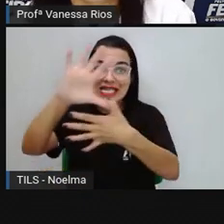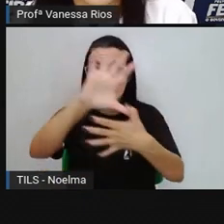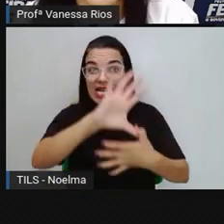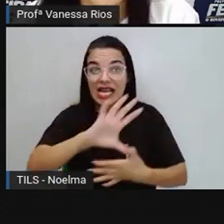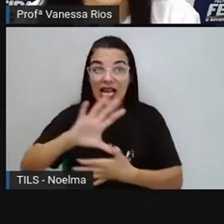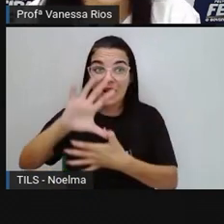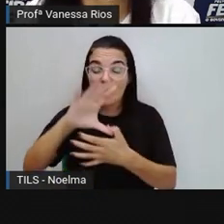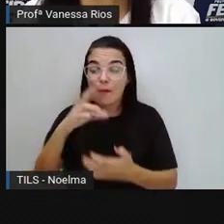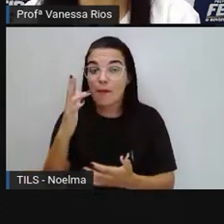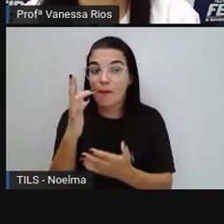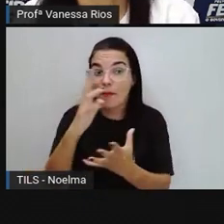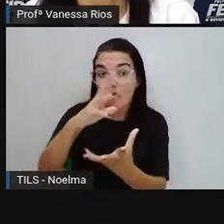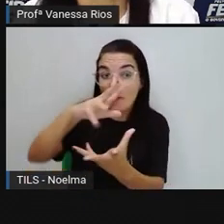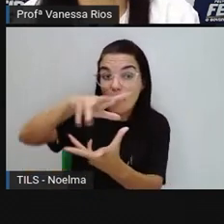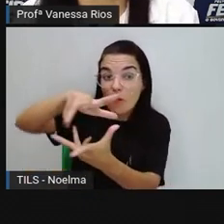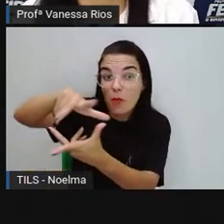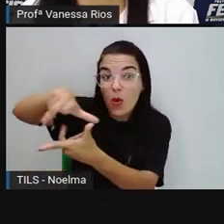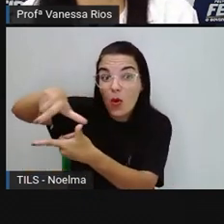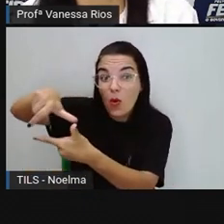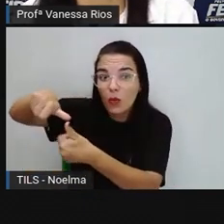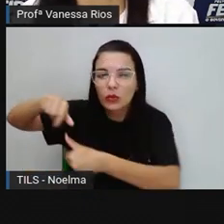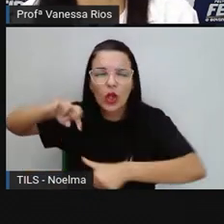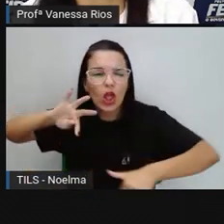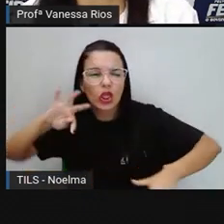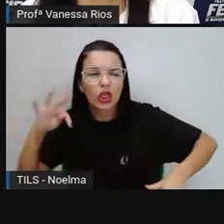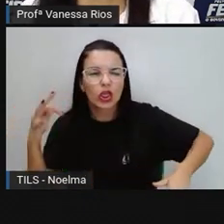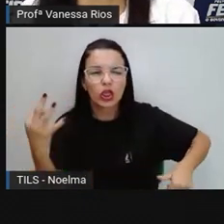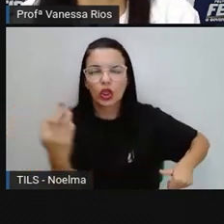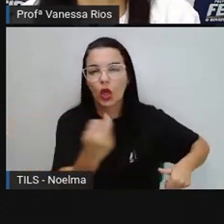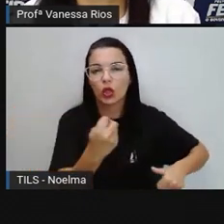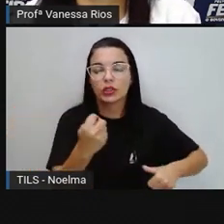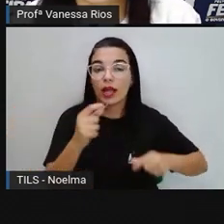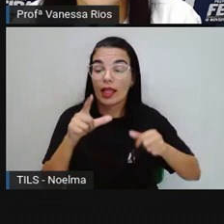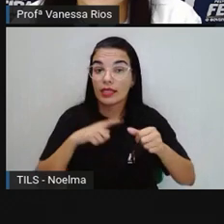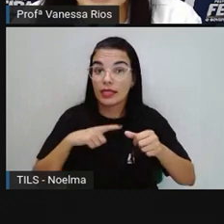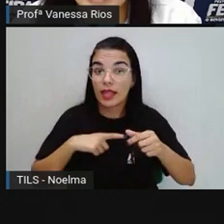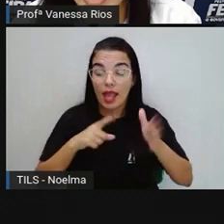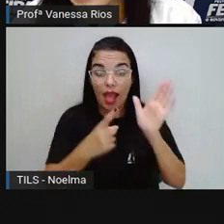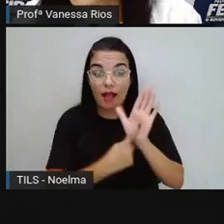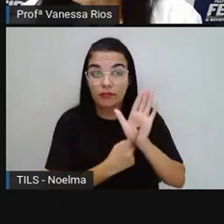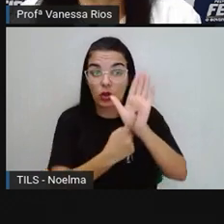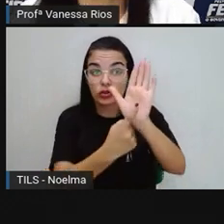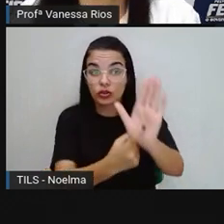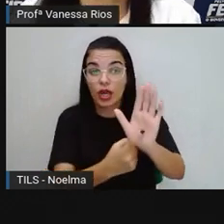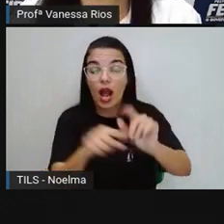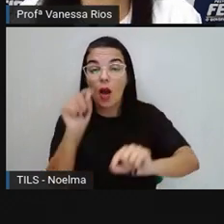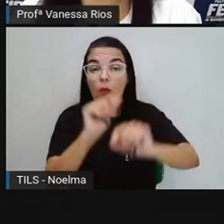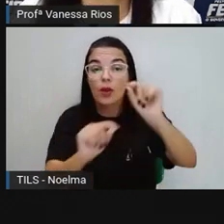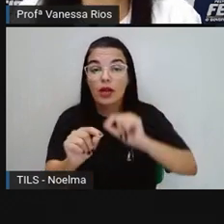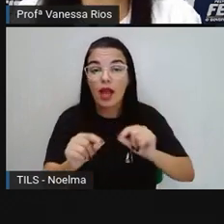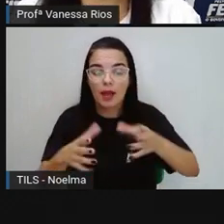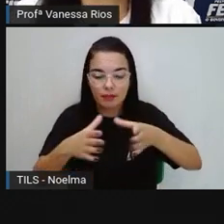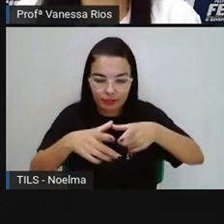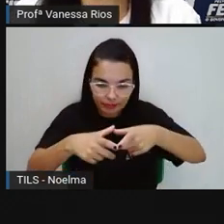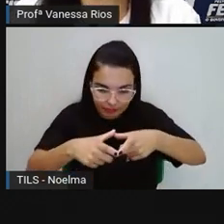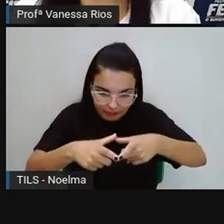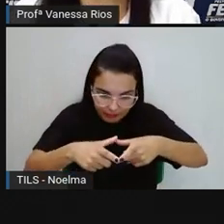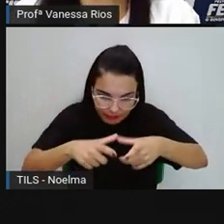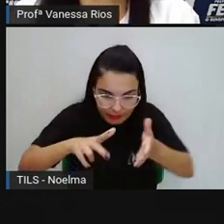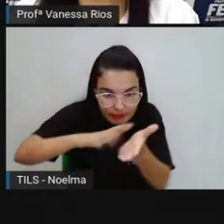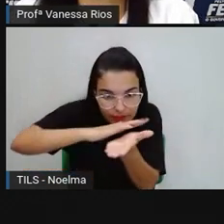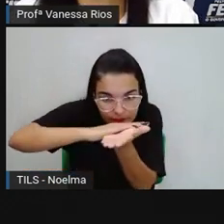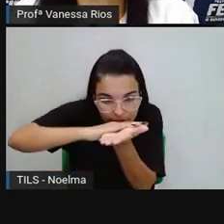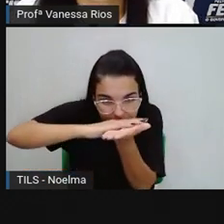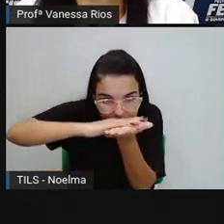o planeta. Lembrando aí que é uma imagem que está planificada, por isso que as bordas aparecem assim